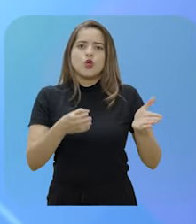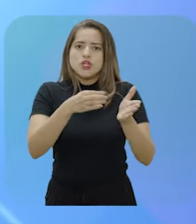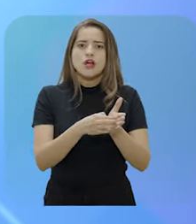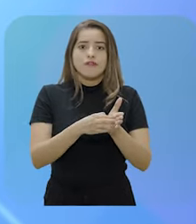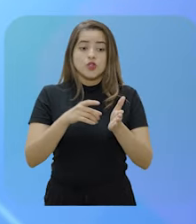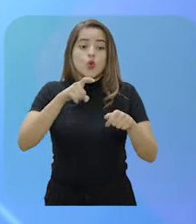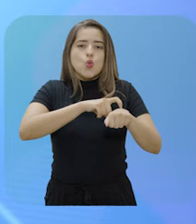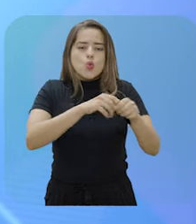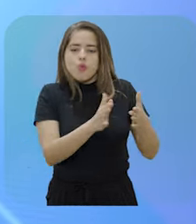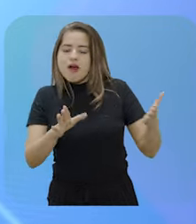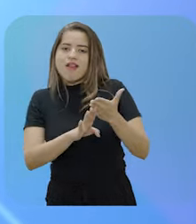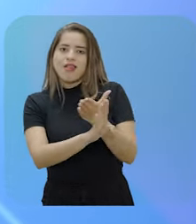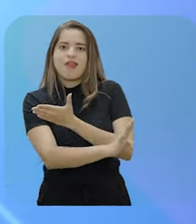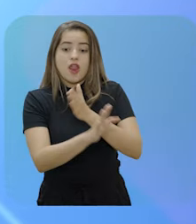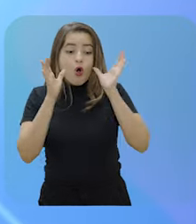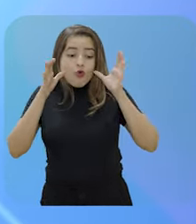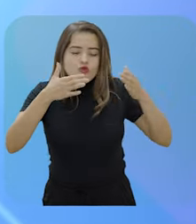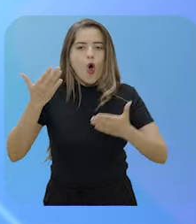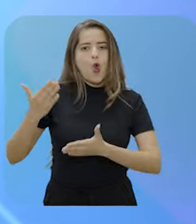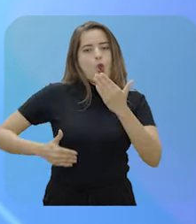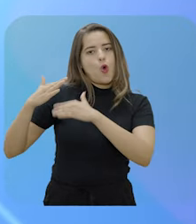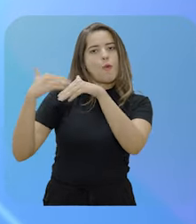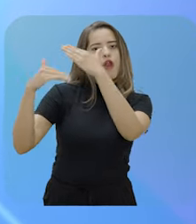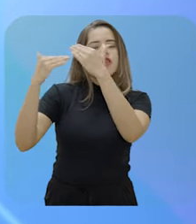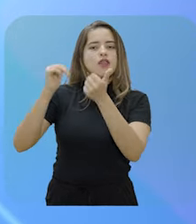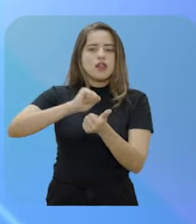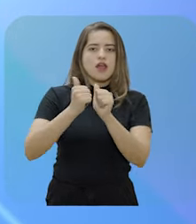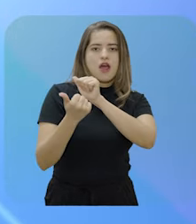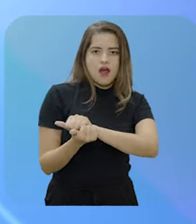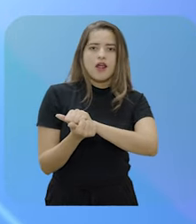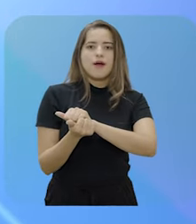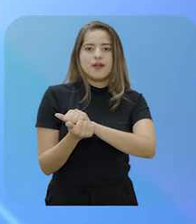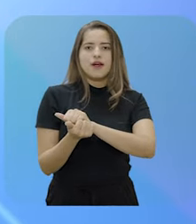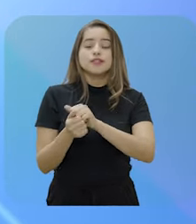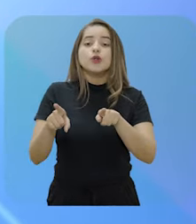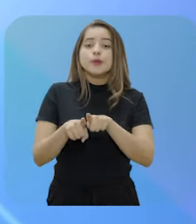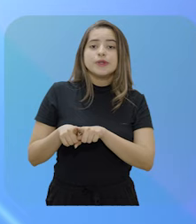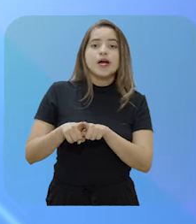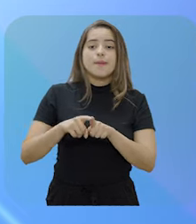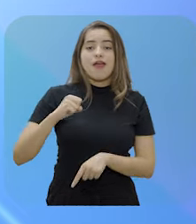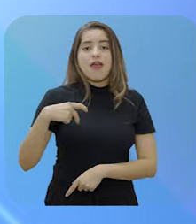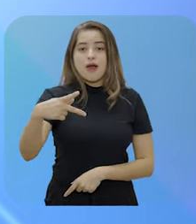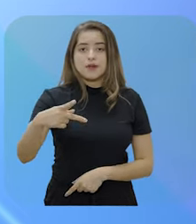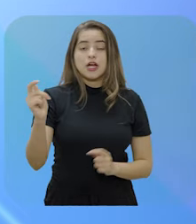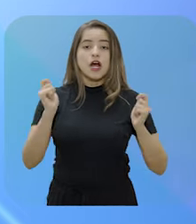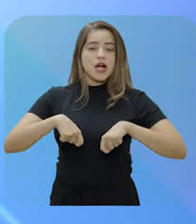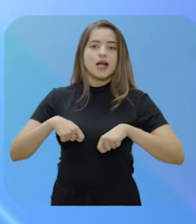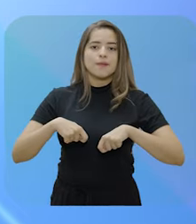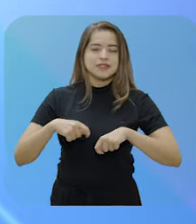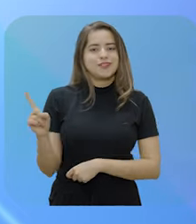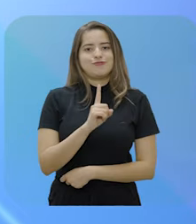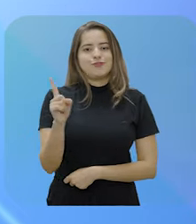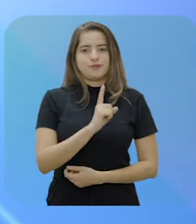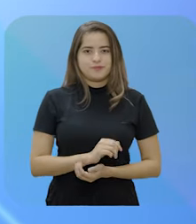formatado de acordo com a especificidade de cada caso. Nos casos em que os servidores e servidoras não se encontram habilitados,